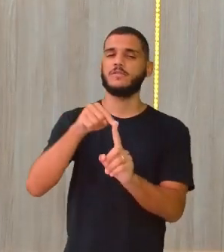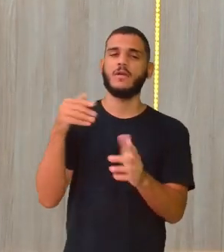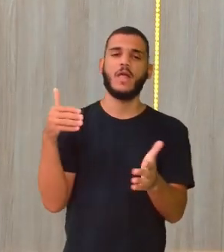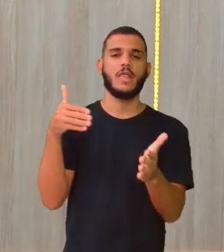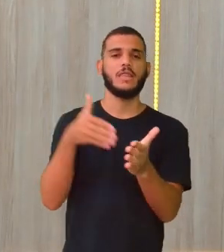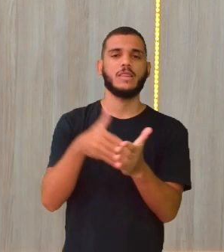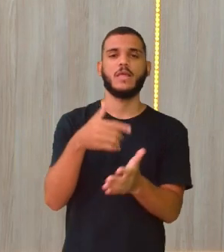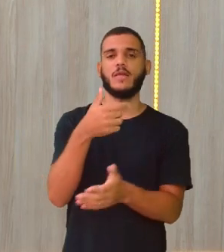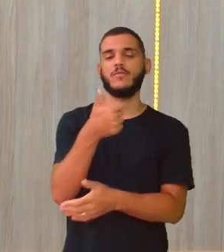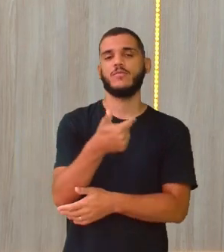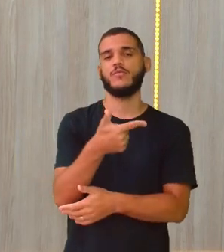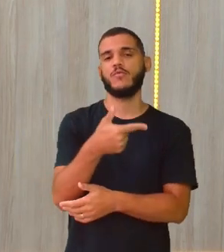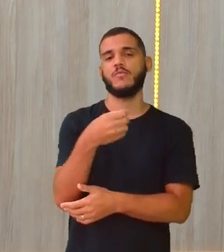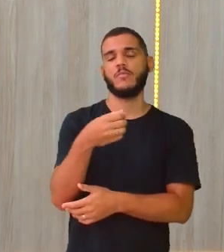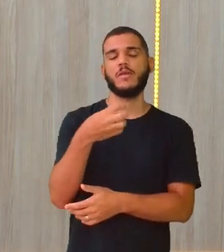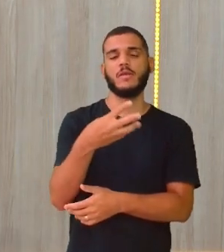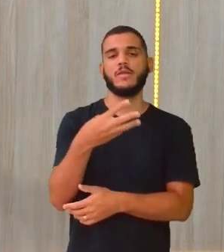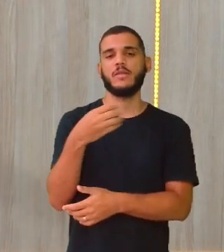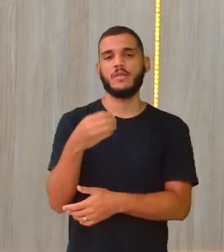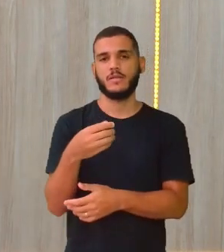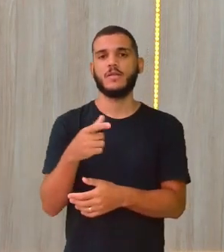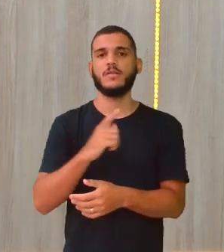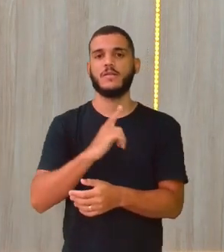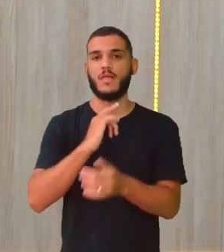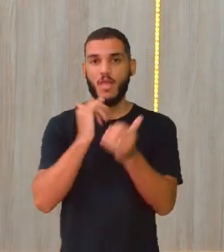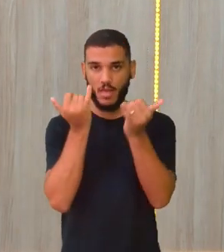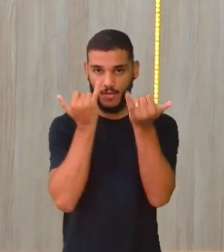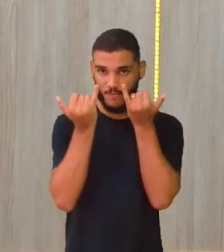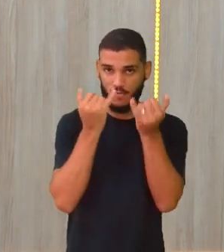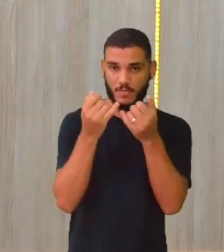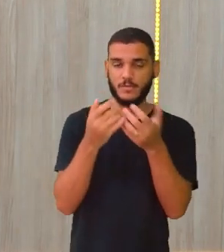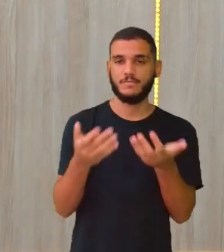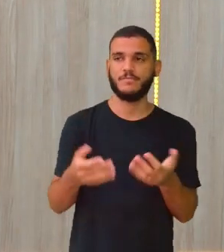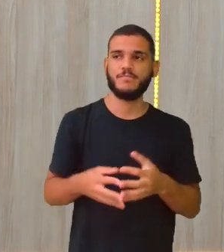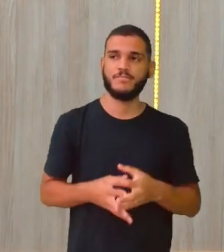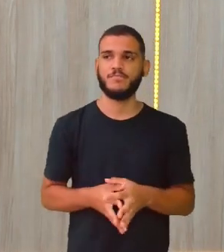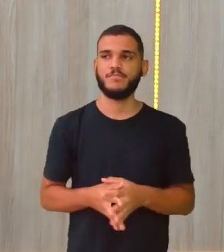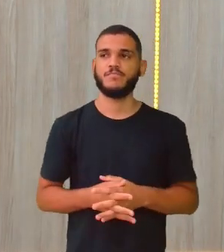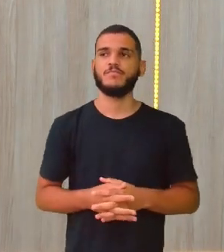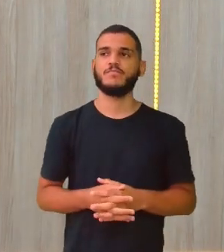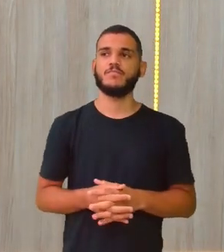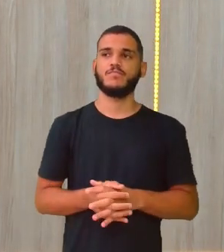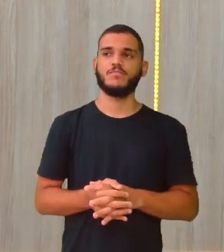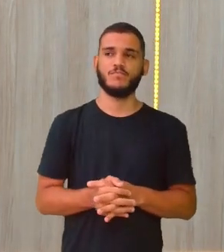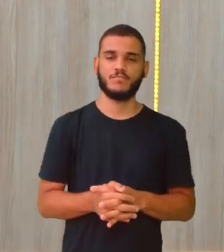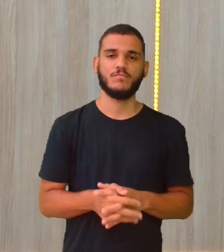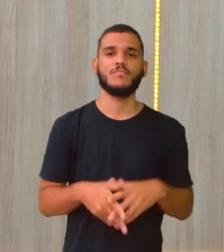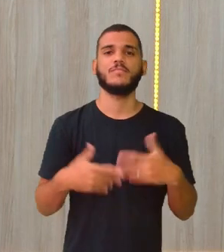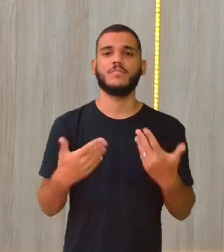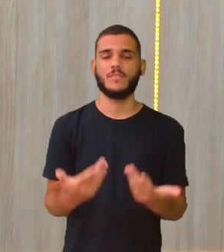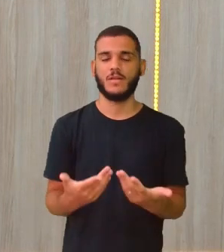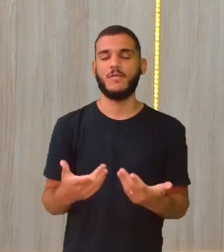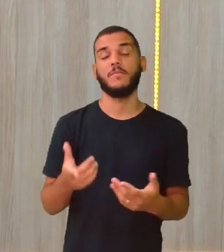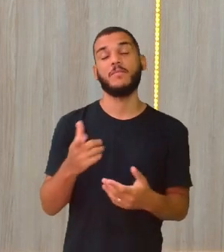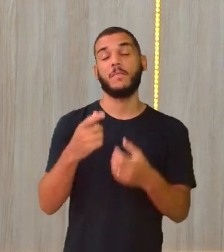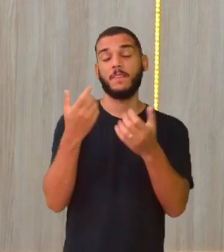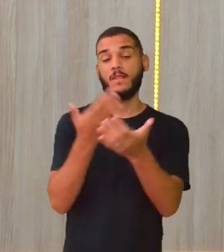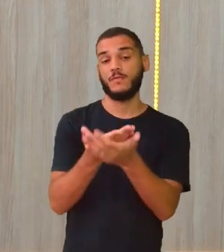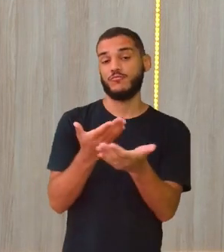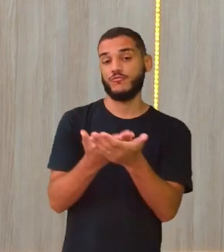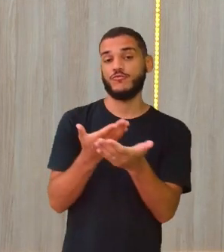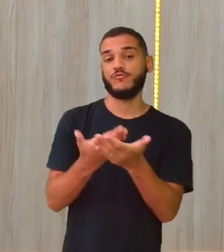21. Aí, quando foi ontem, olha a matéria, professora. Cop 15 da biodiversidade. Olha só, hein?